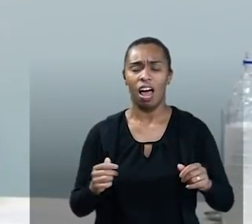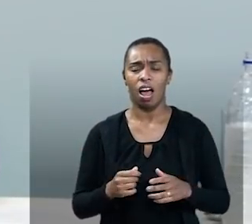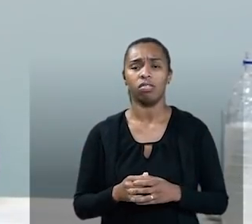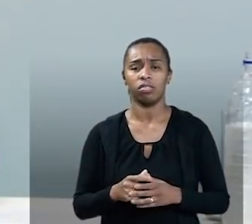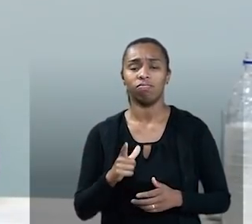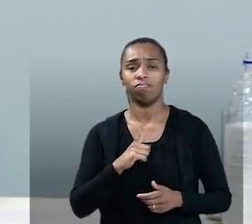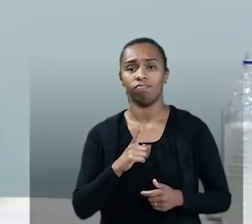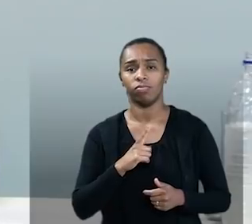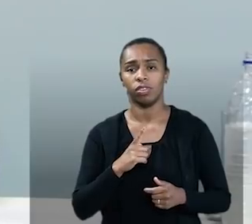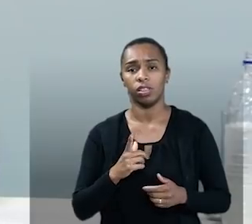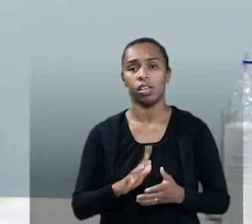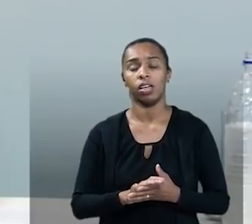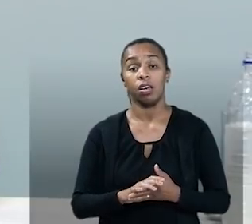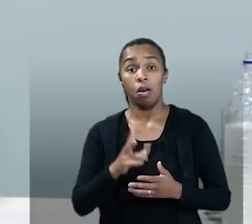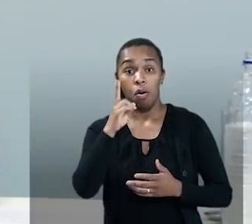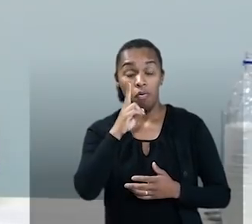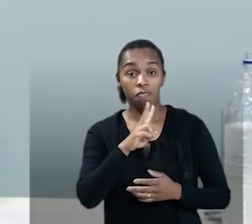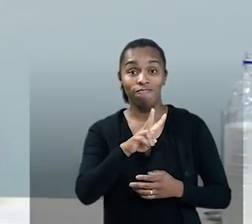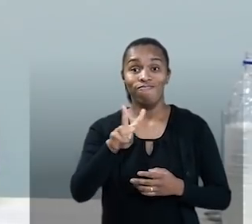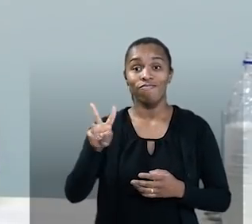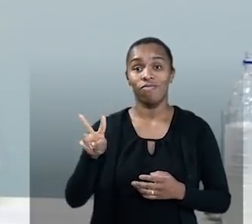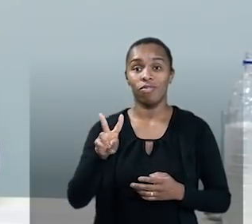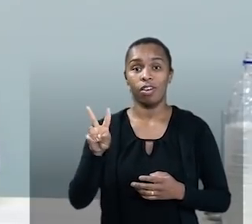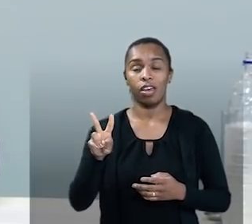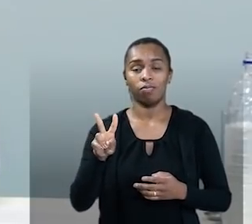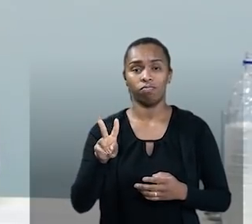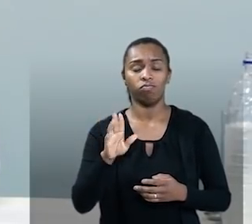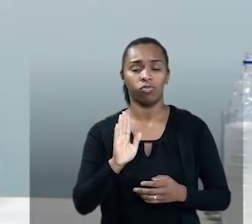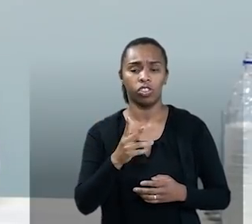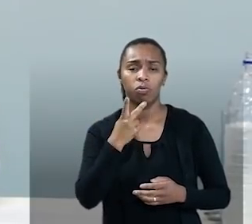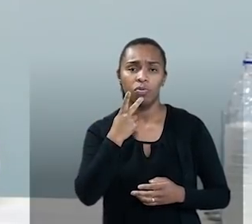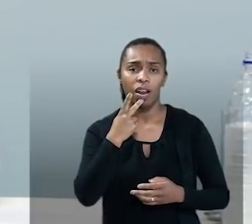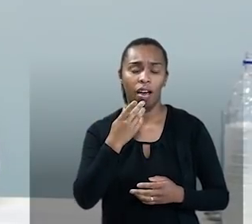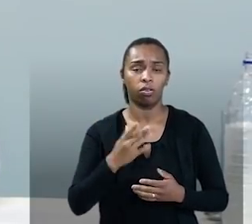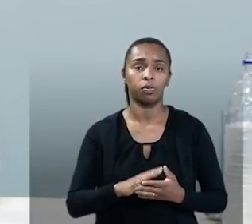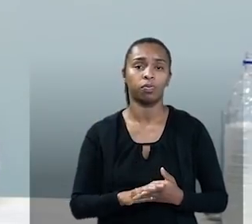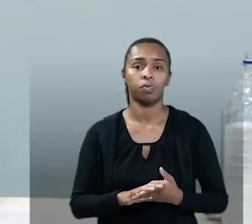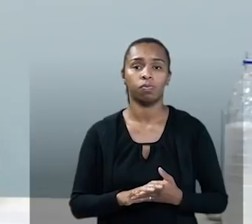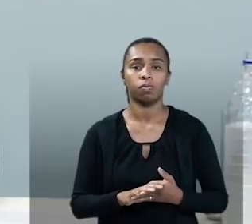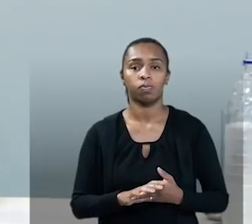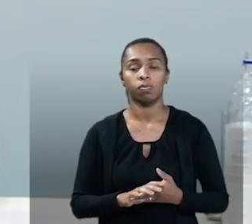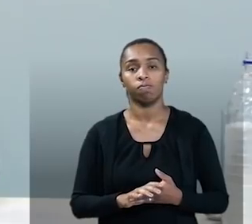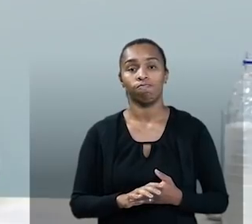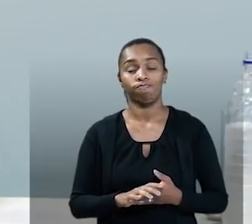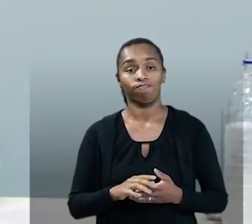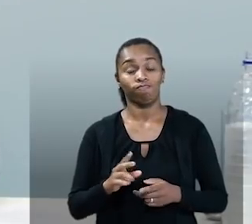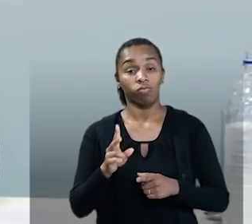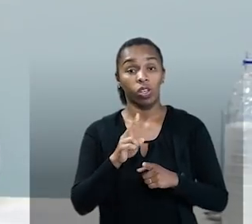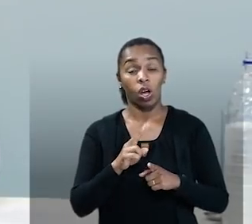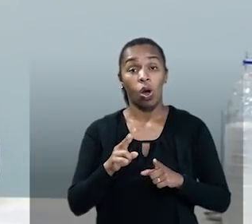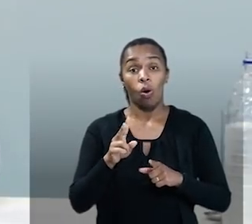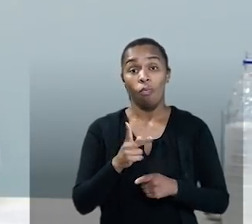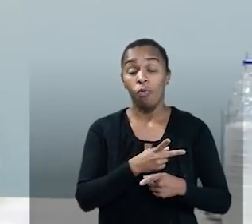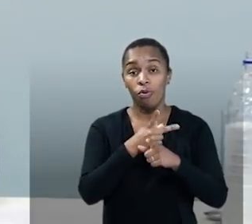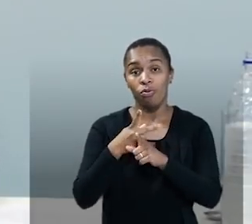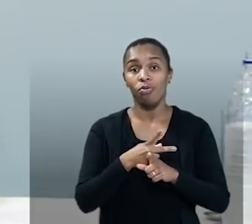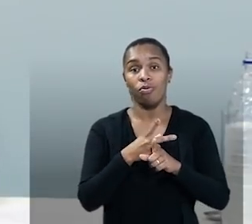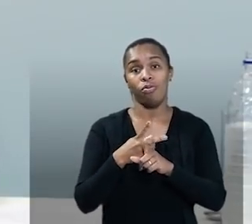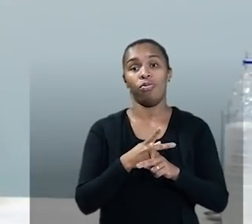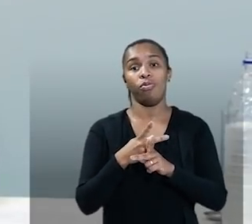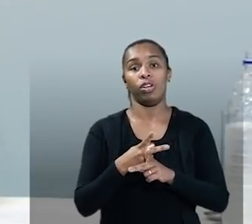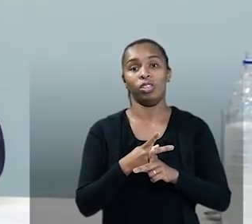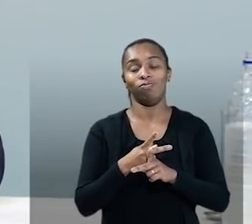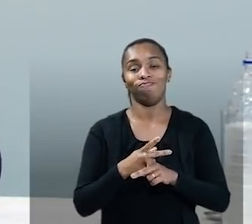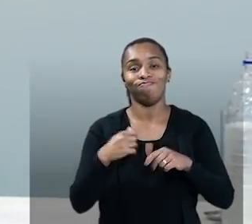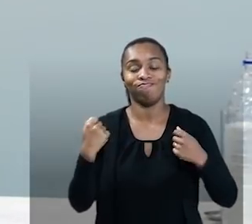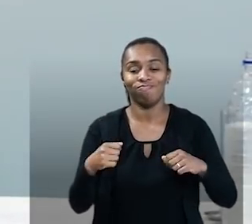já vislumbrar, como já foi falado aqui. Por ser um repositório de vídeos, ele desonera a instituição da